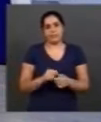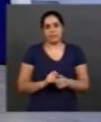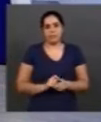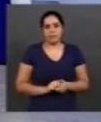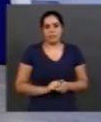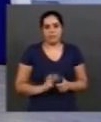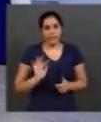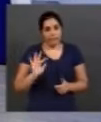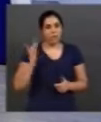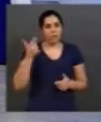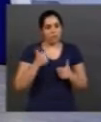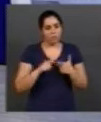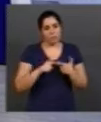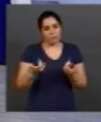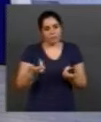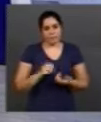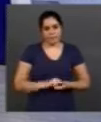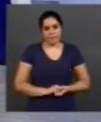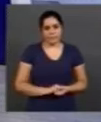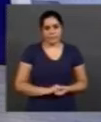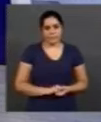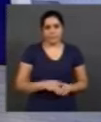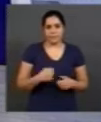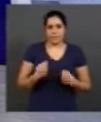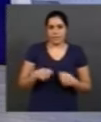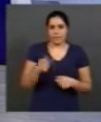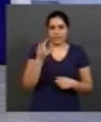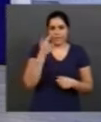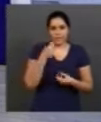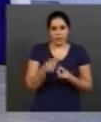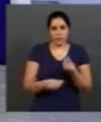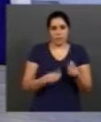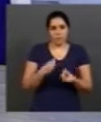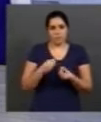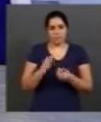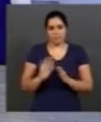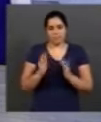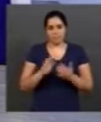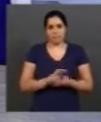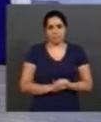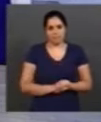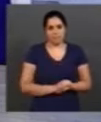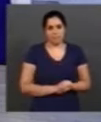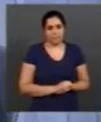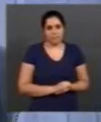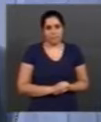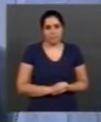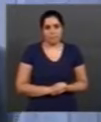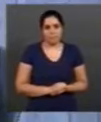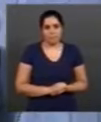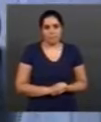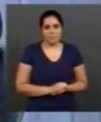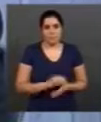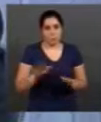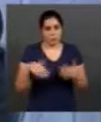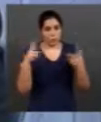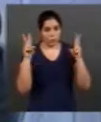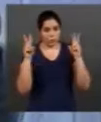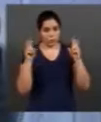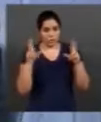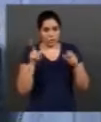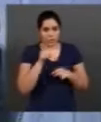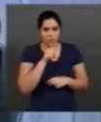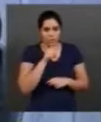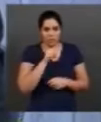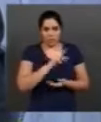uma contrapartida, né? Ideal, das duas. Quando o assunto é água, são